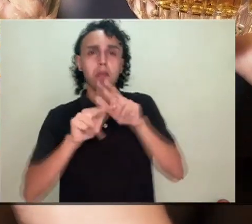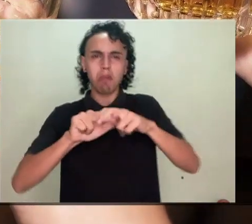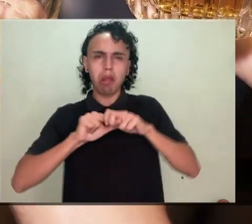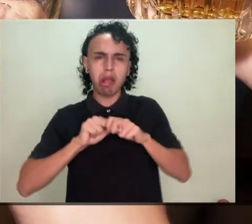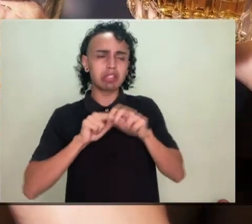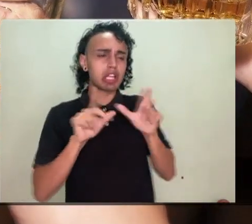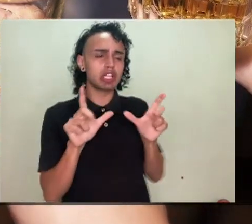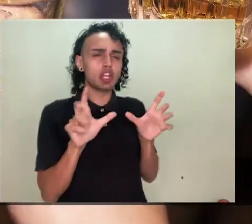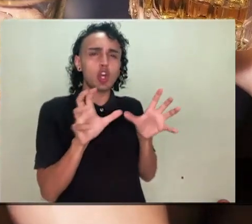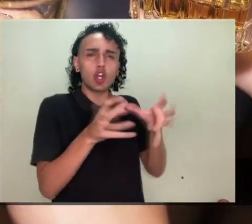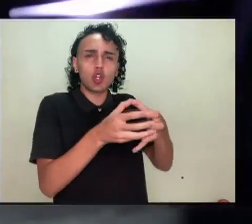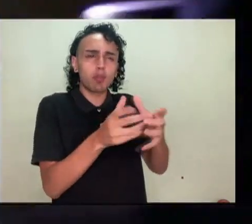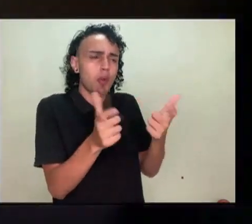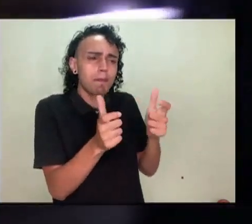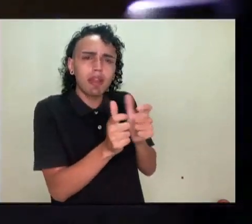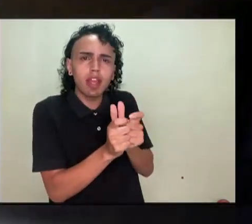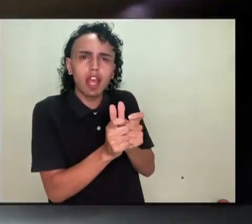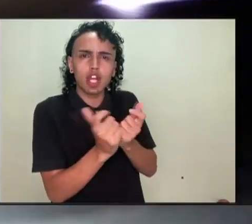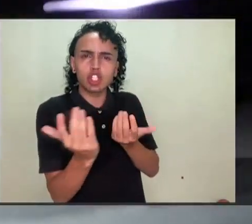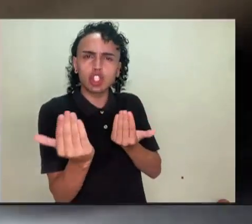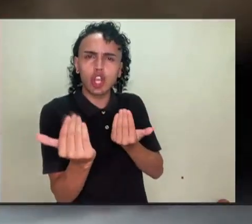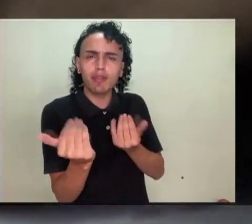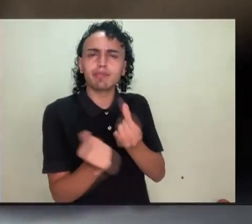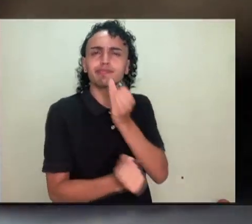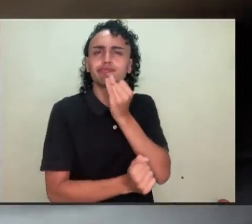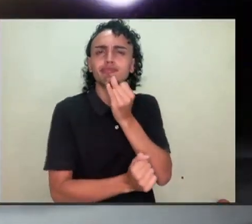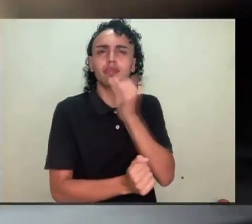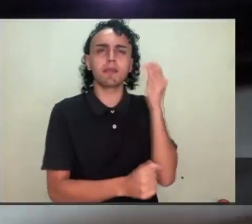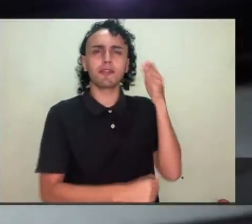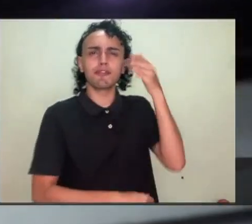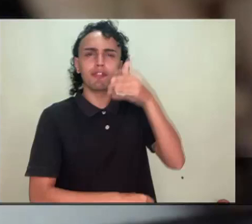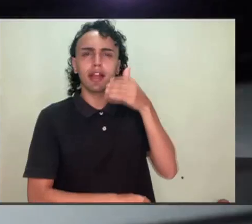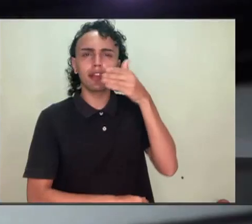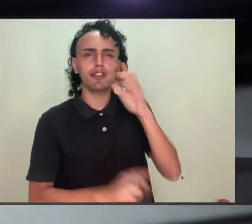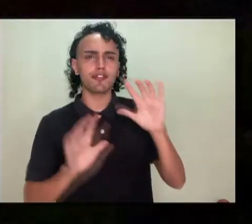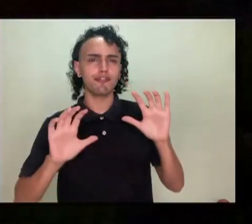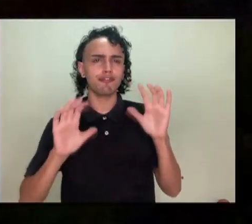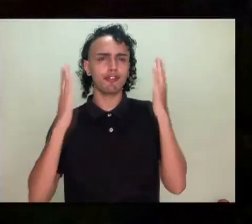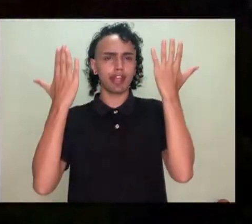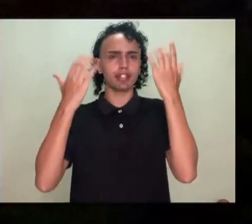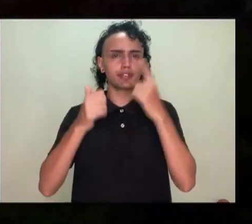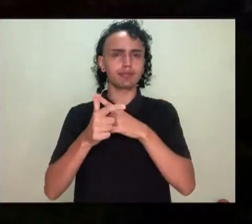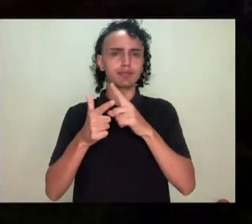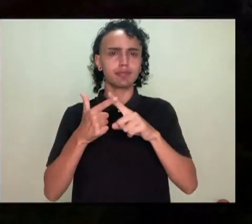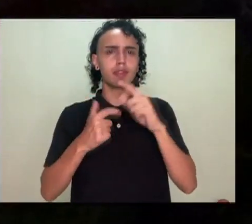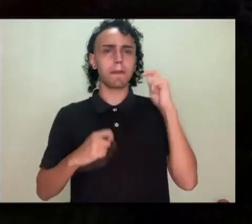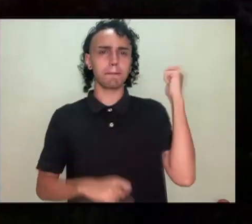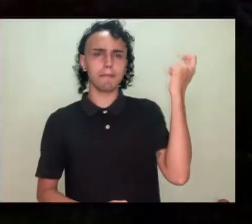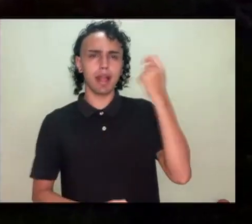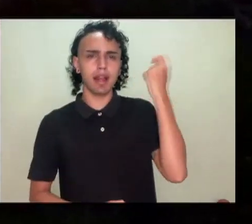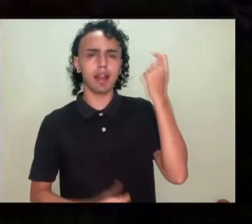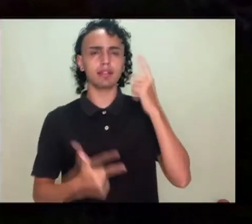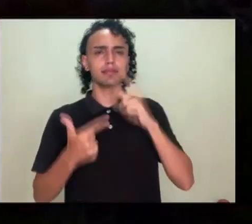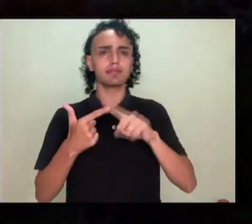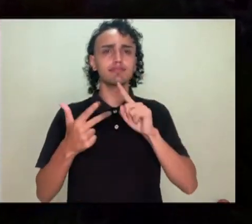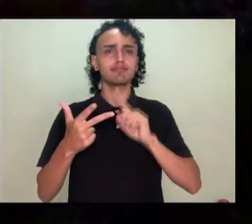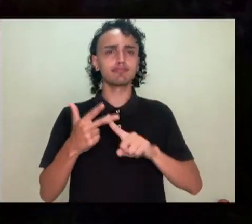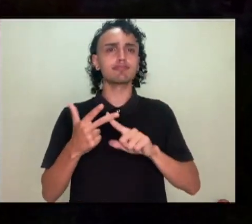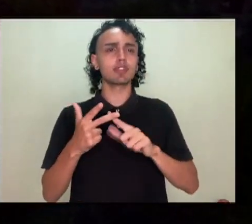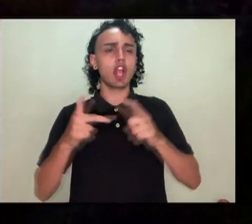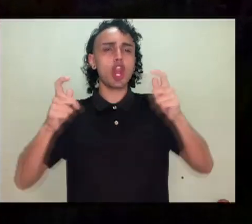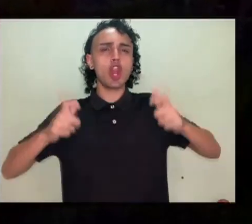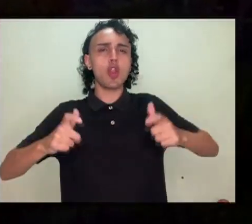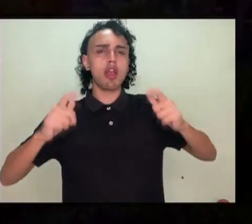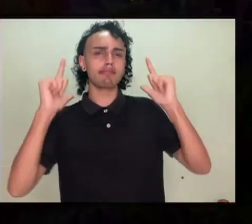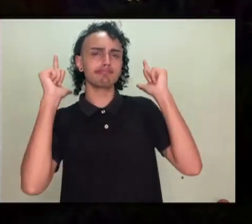por uma minoria de jovens em festas, baladas e atividades de lazer, como sugerem alguns noticiários veiculados nos